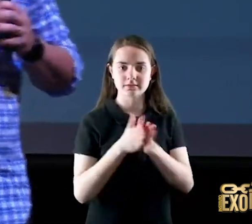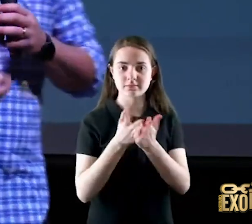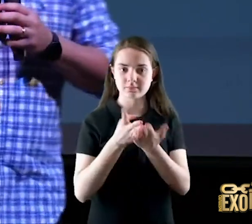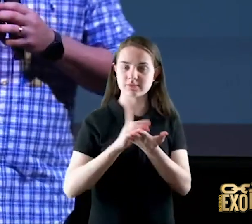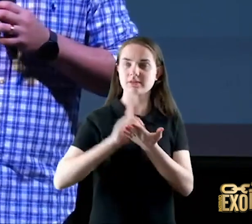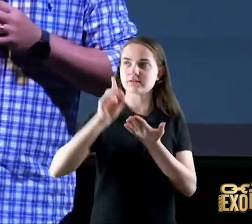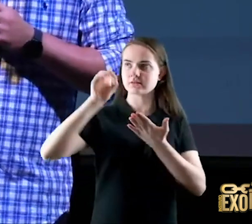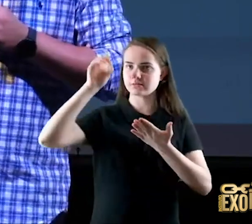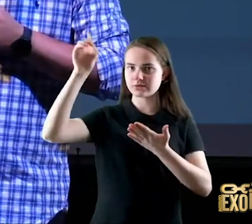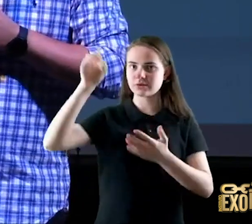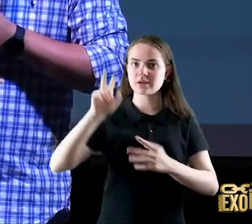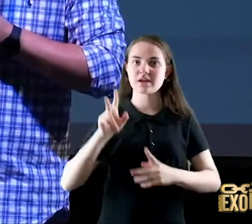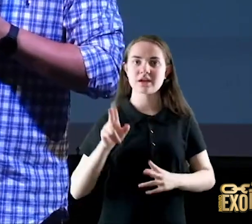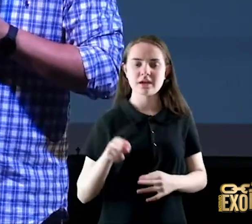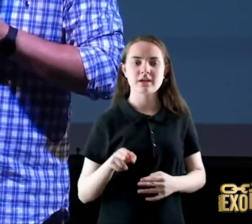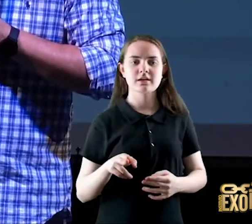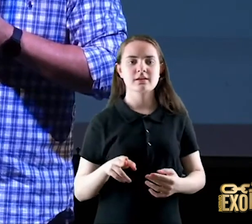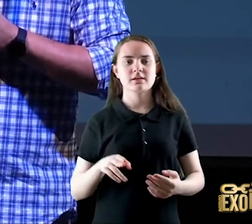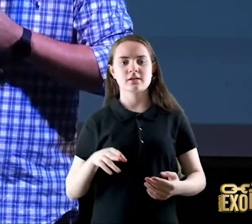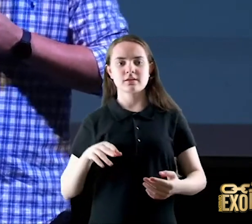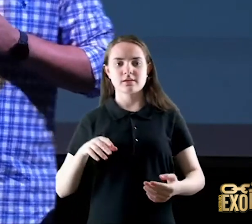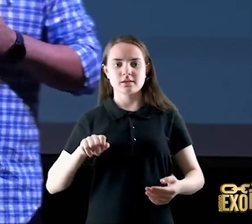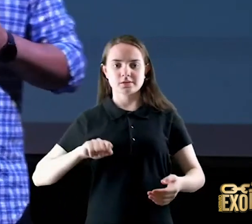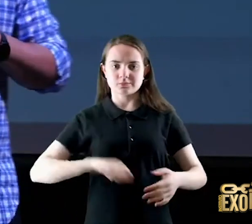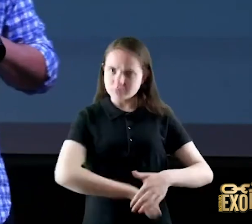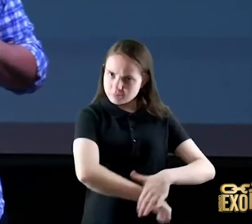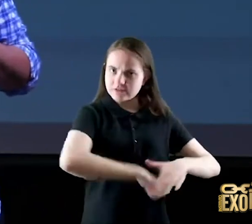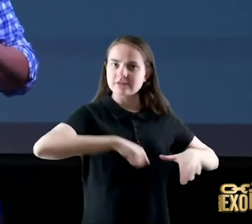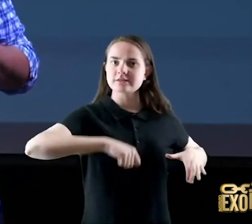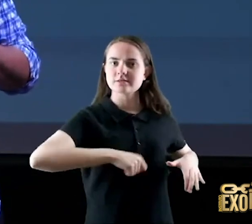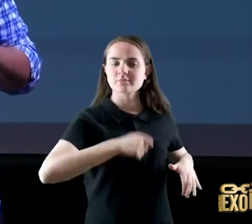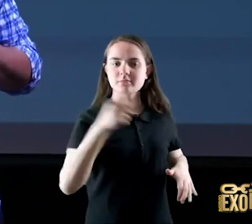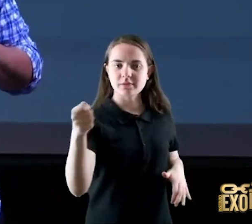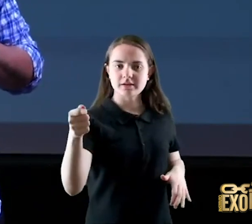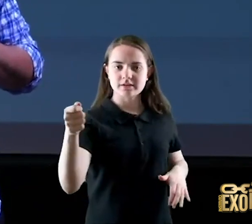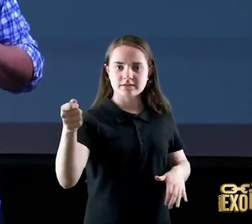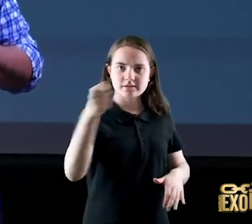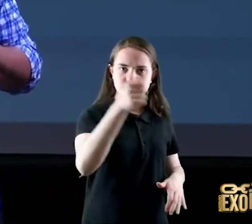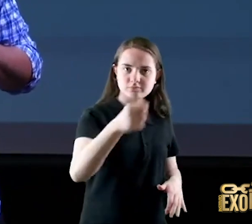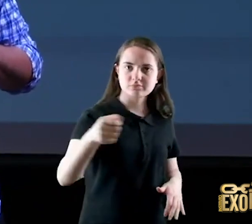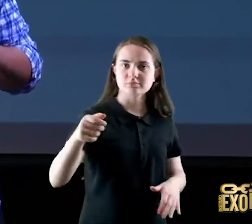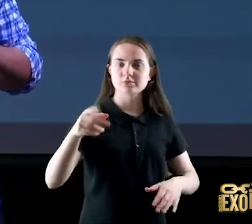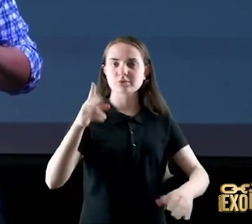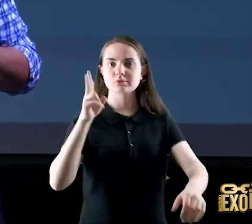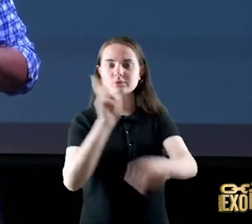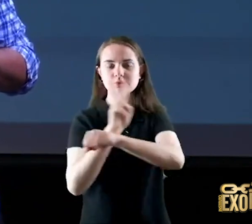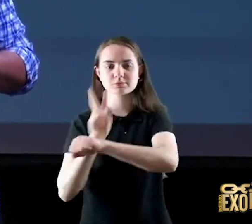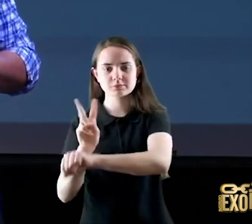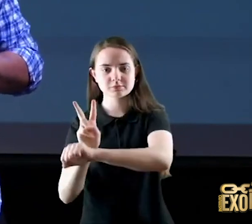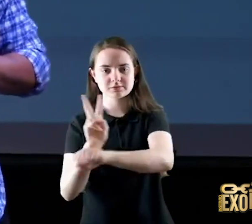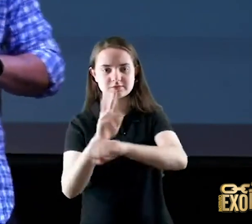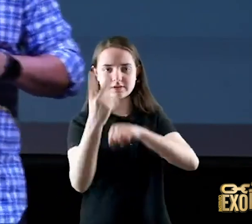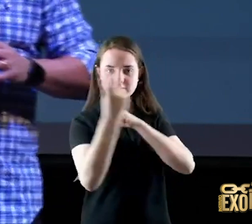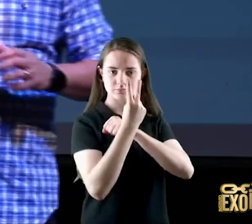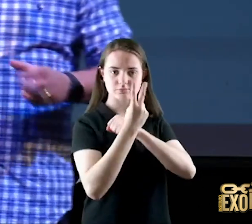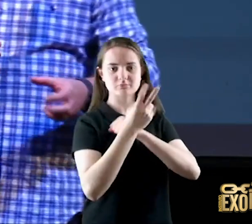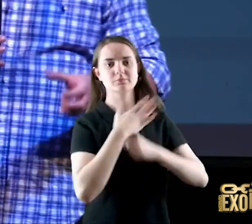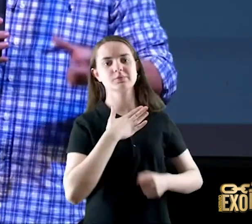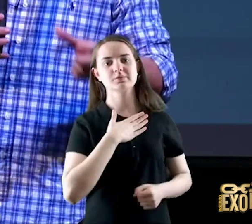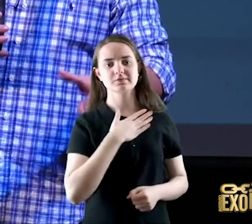de guerra na qual você lança a proteção sobre a sua própria vida e é isso que Deus está falando para Isaías